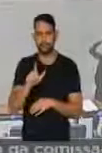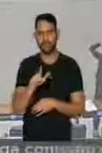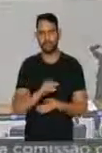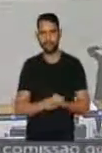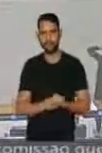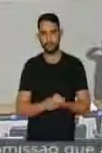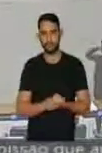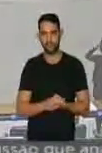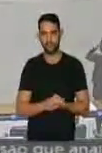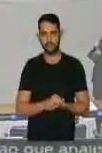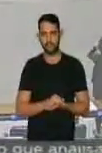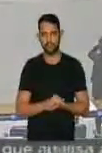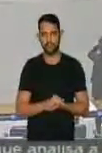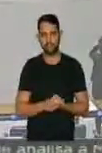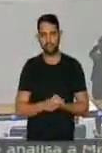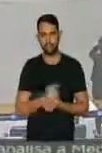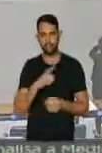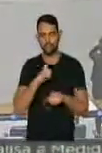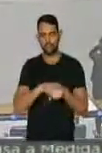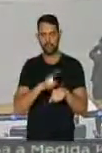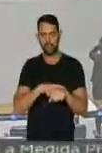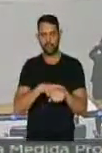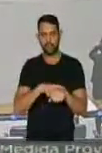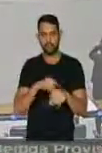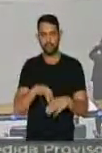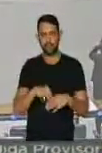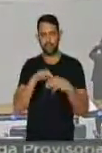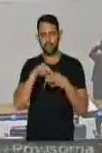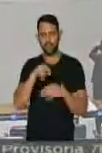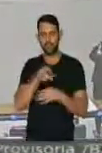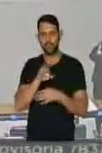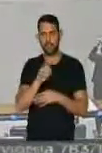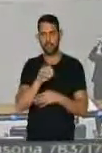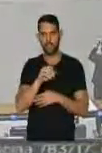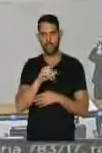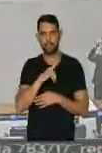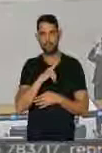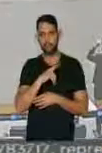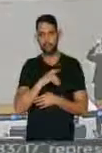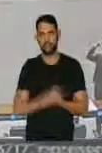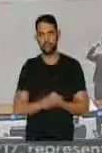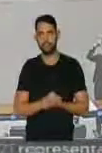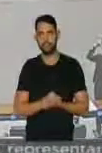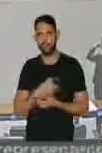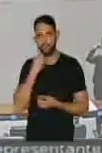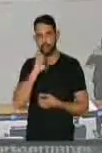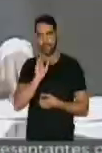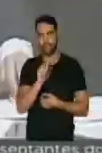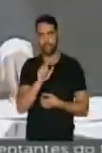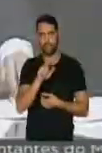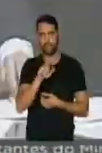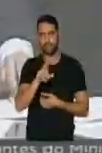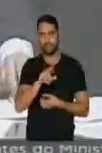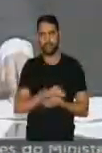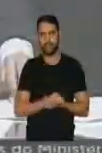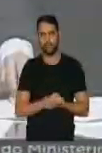Tempo pela liderança da minoria logo após a palavra do PSOL. Deputado Chico, aí cá.